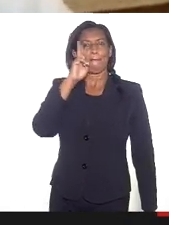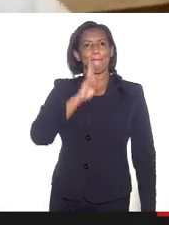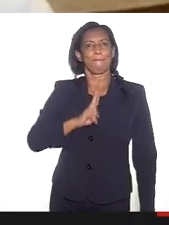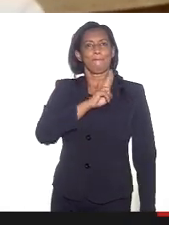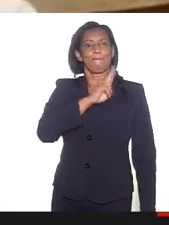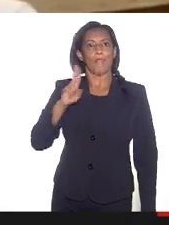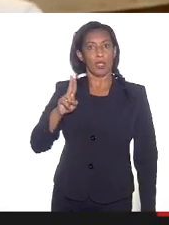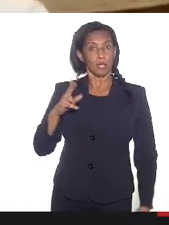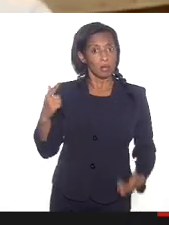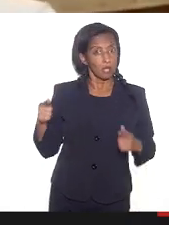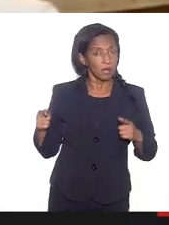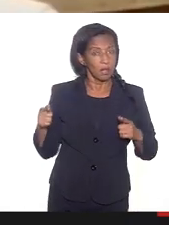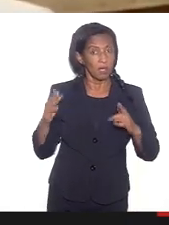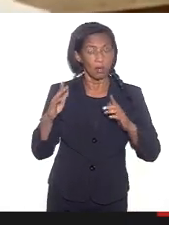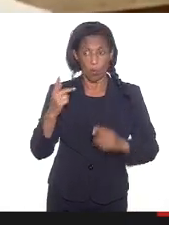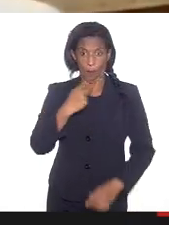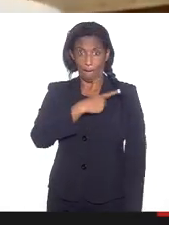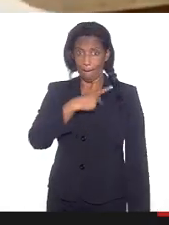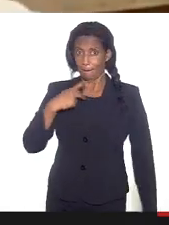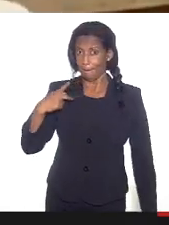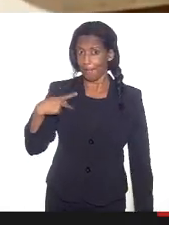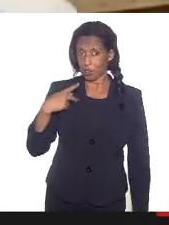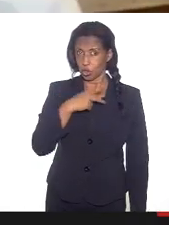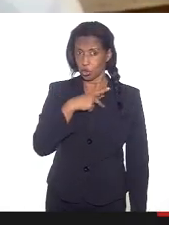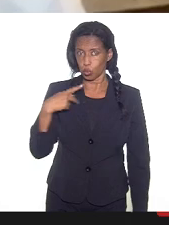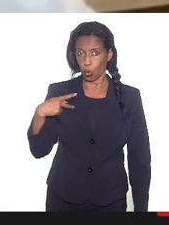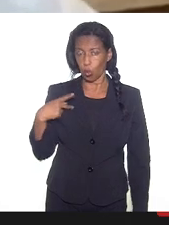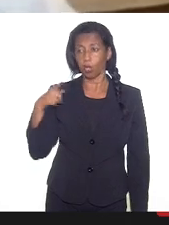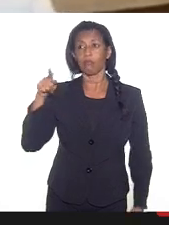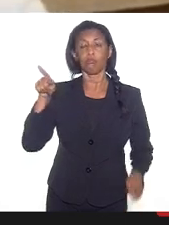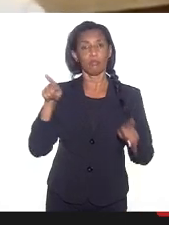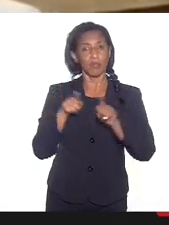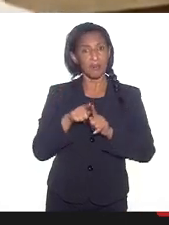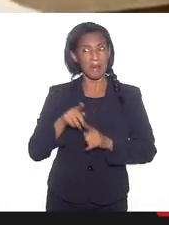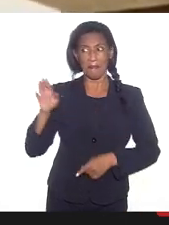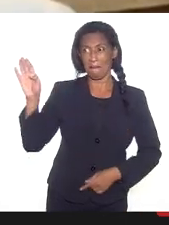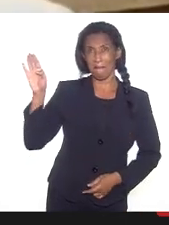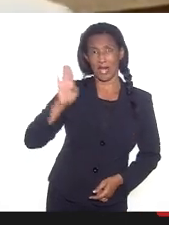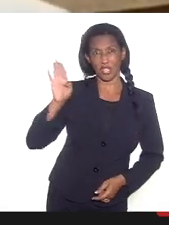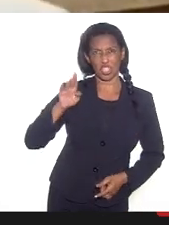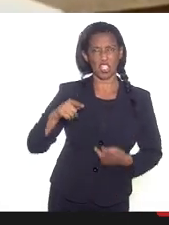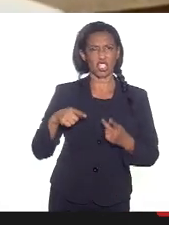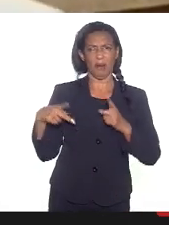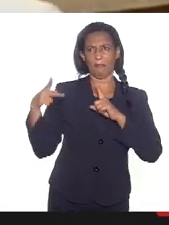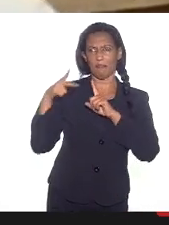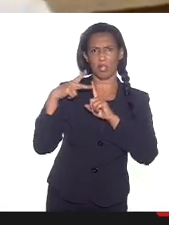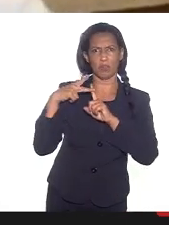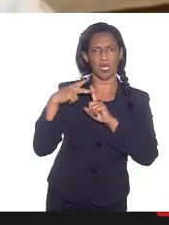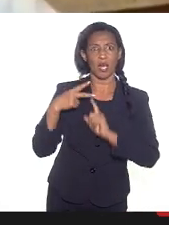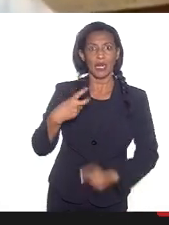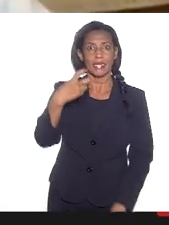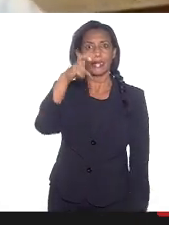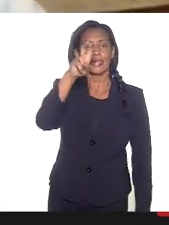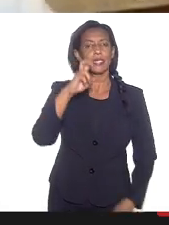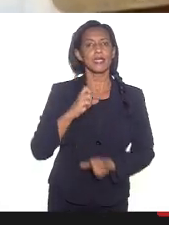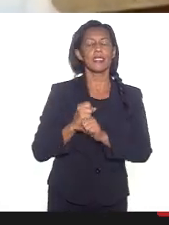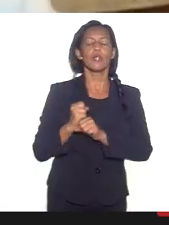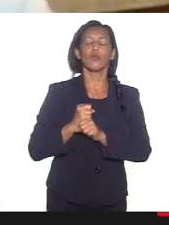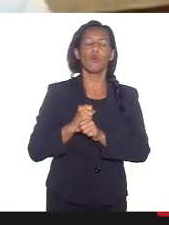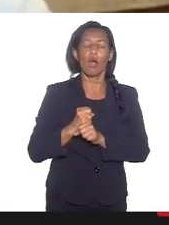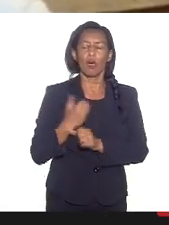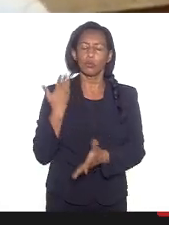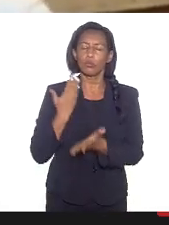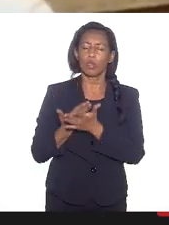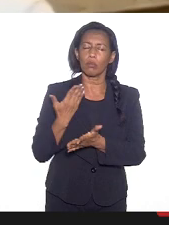pastor da igreja presbiteriana, metodista, divindista, batista, estuda cinco anos o nome, cinco